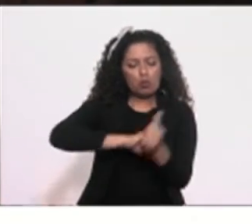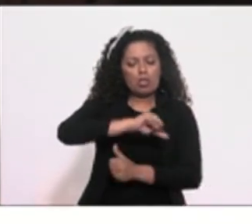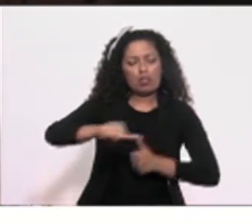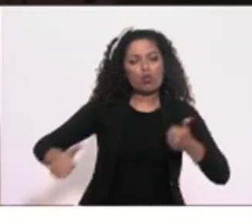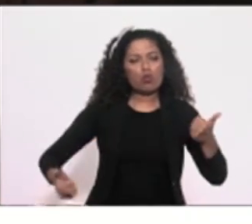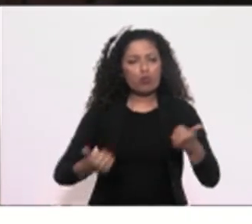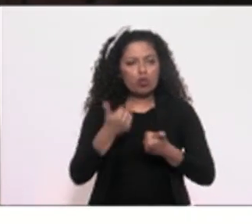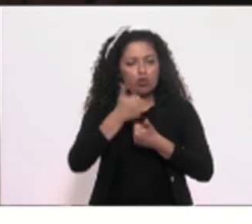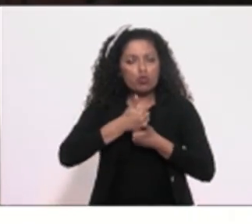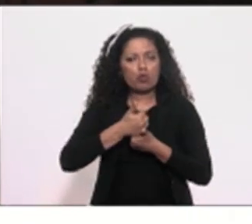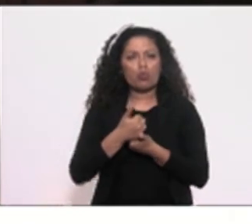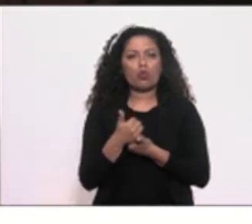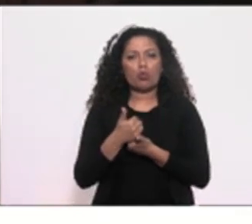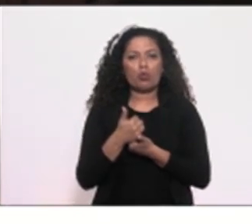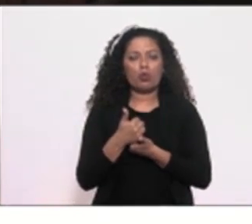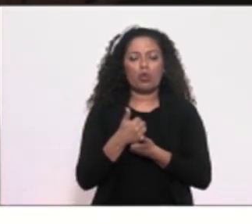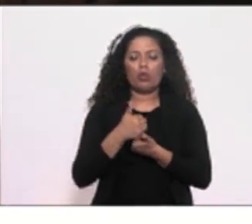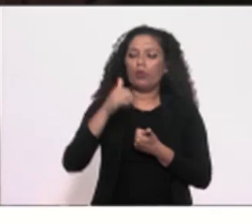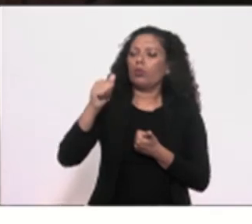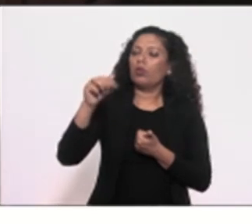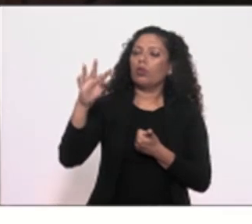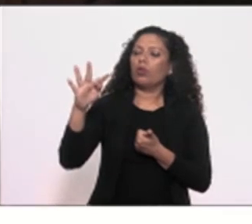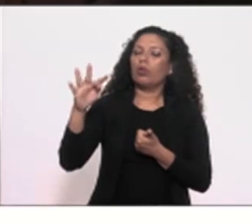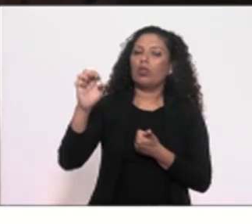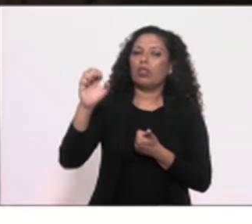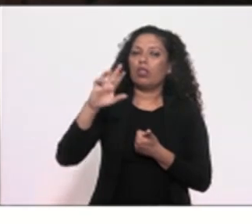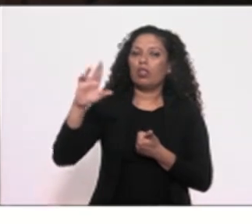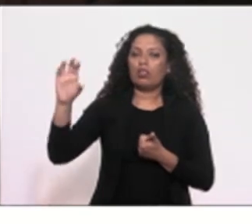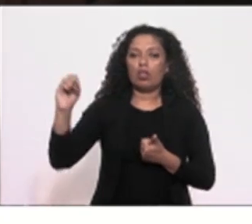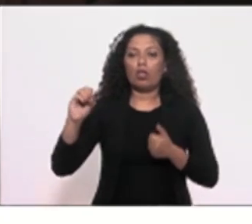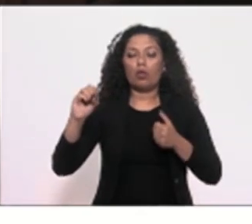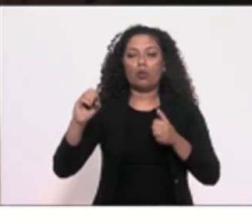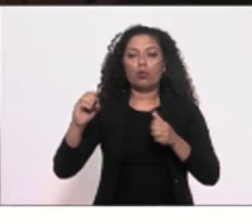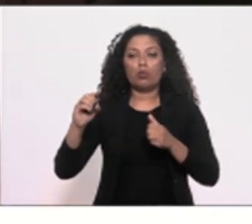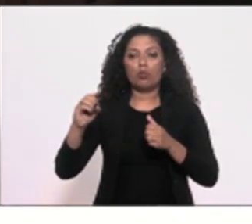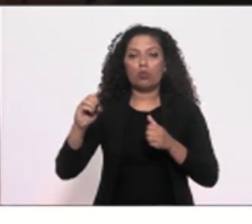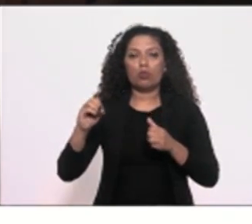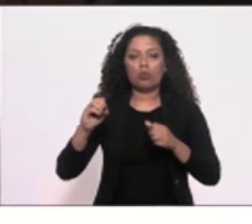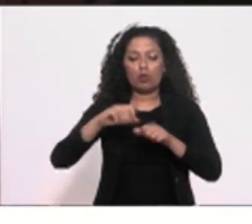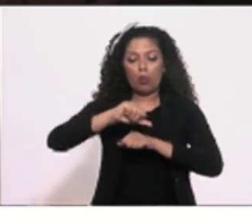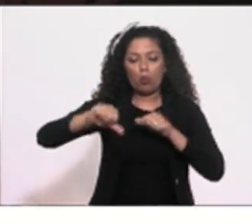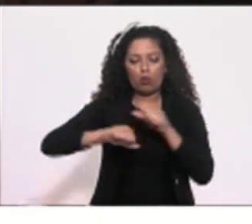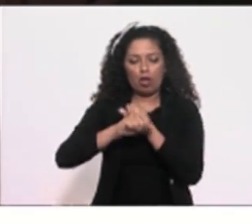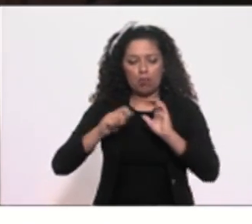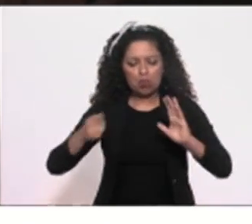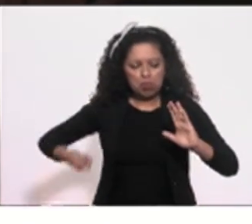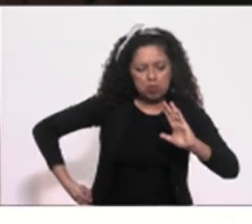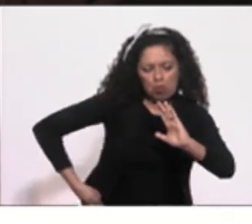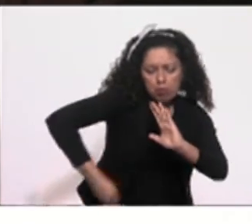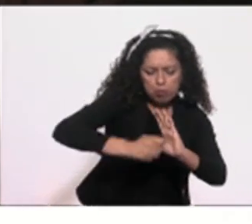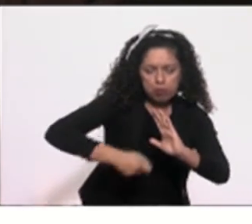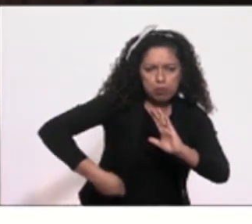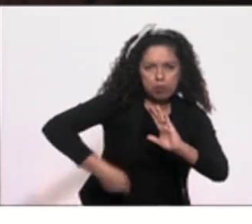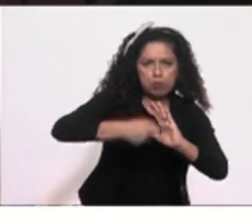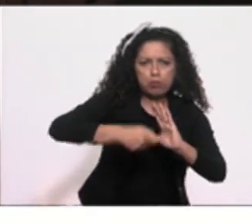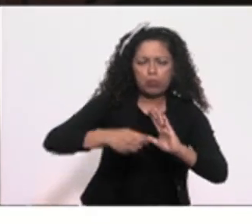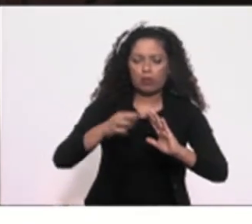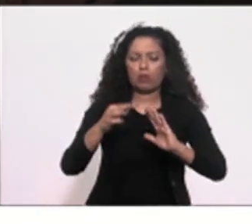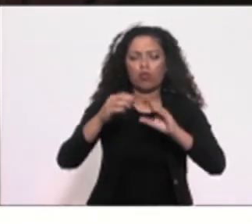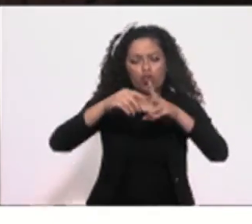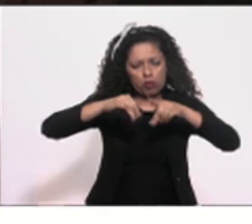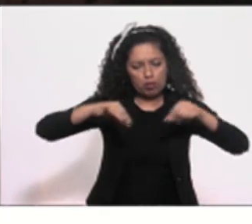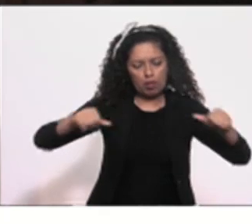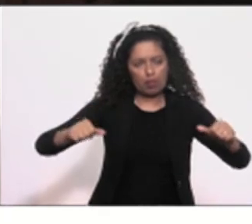por um aterro, encheria aquele buraco de terra. Encher um buraco de terra